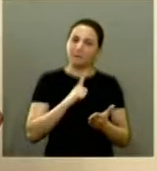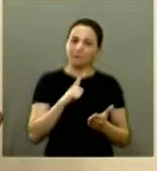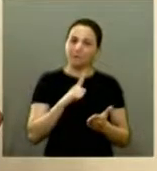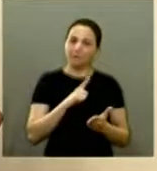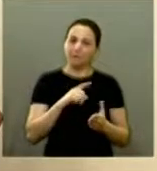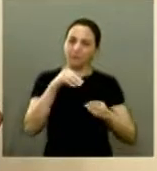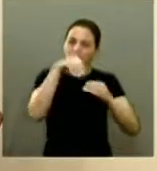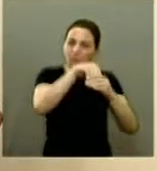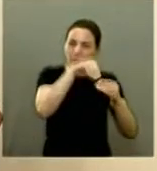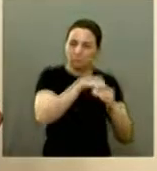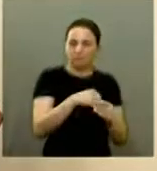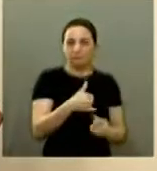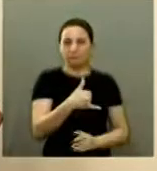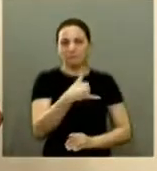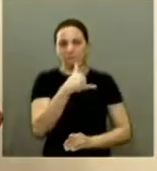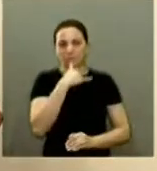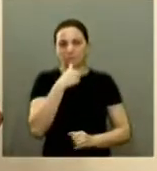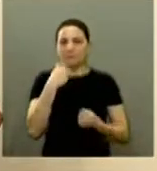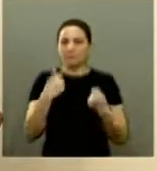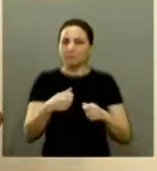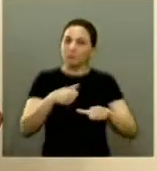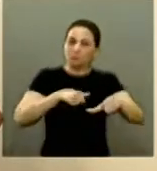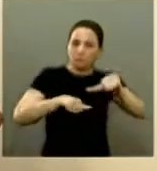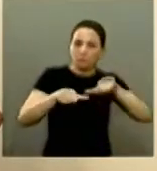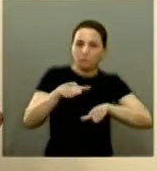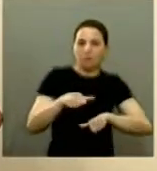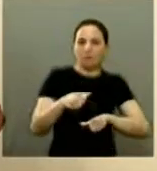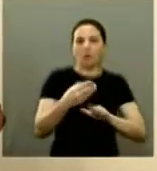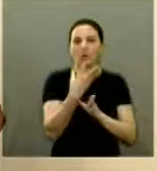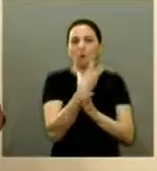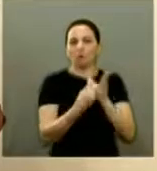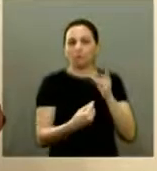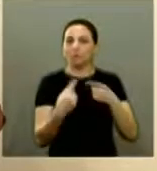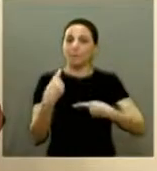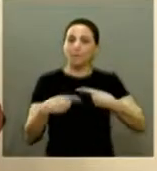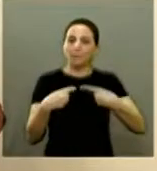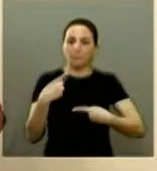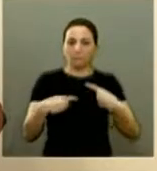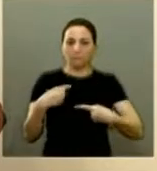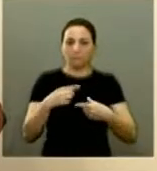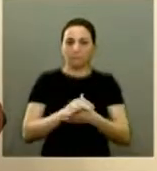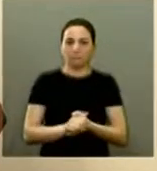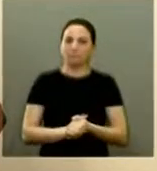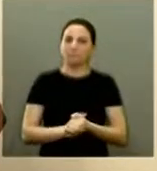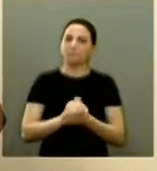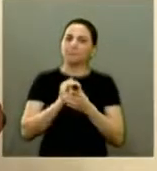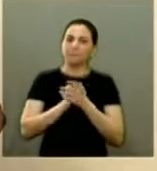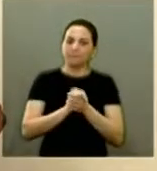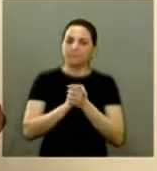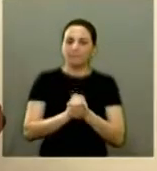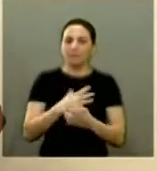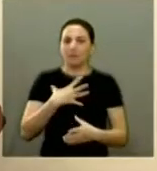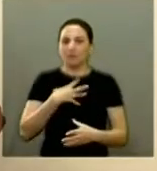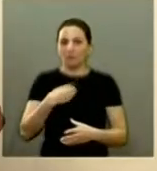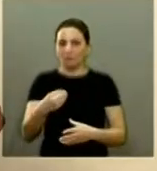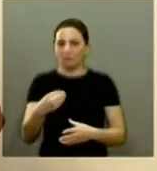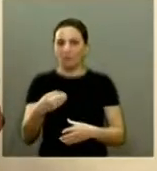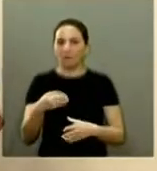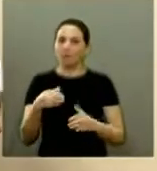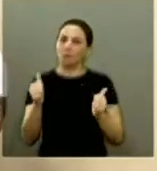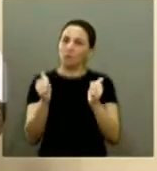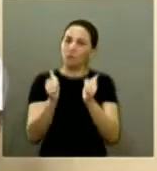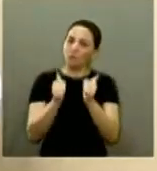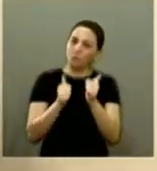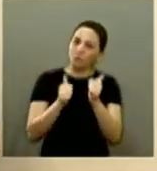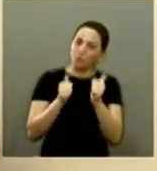infelizmente como disse precisamos mudar o modelo político parabenizar minha filha pelo encontrão de jovens